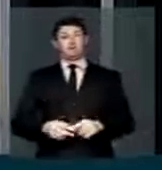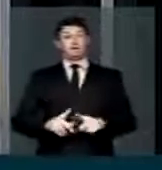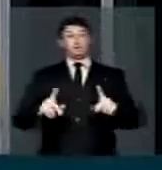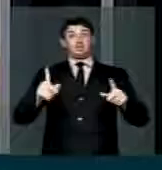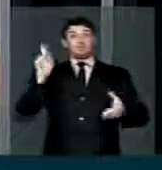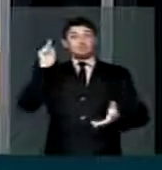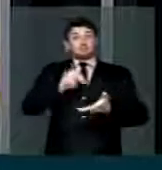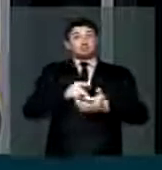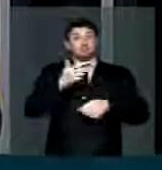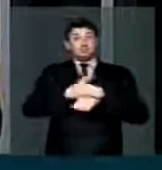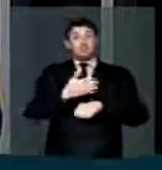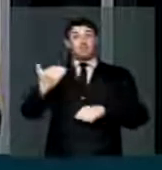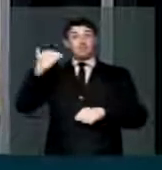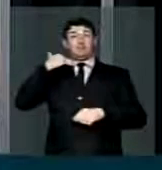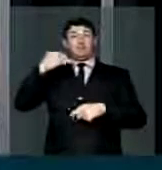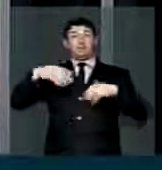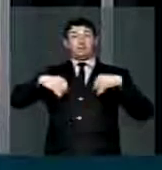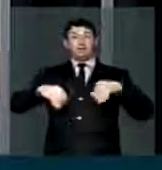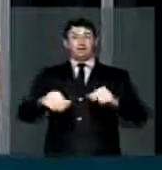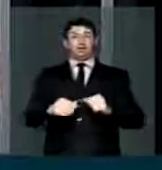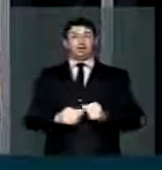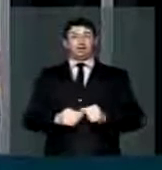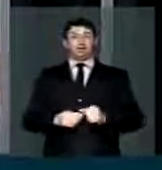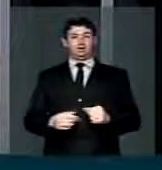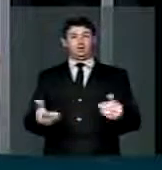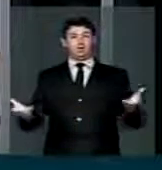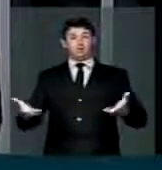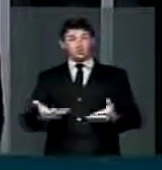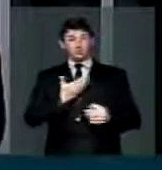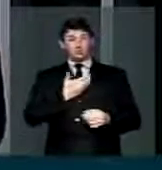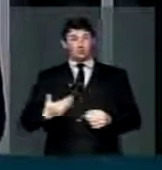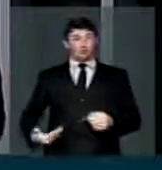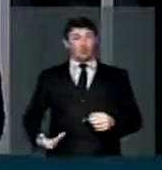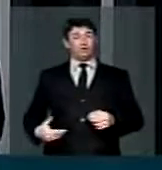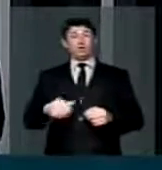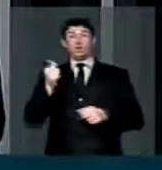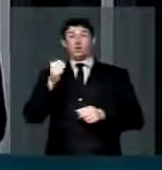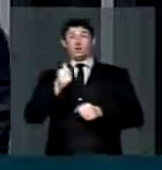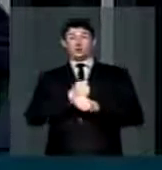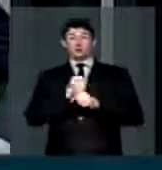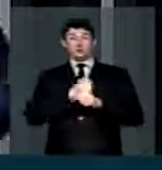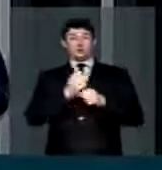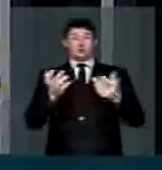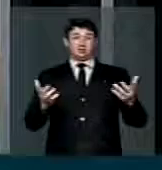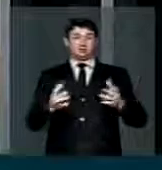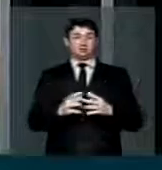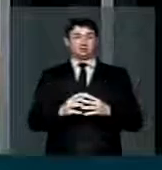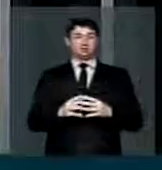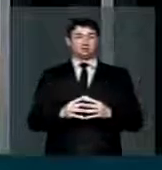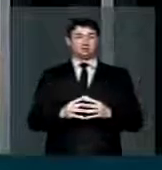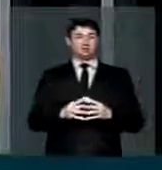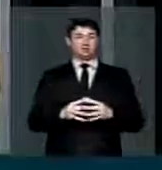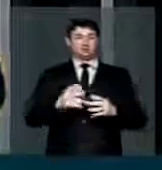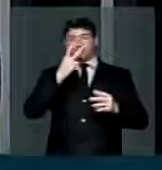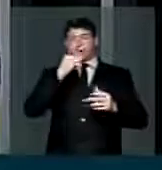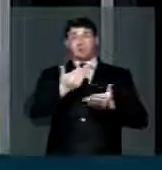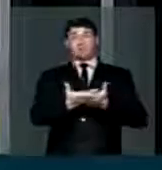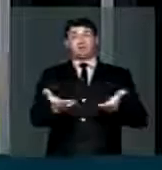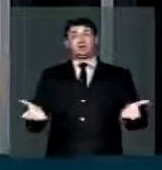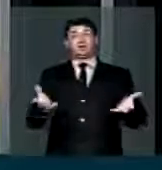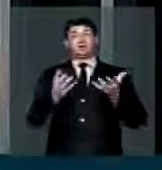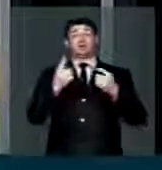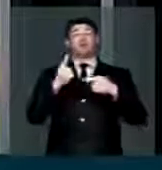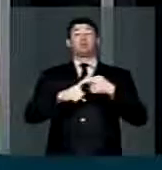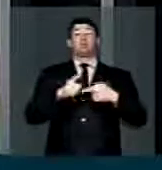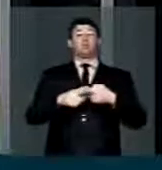na prática o Banco da Terra no atual governo, nesses últimos 11 anos e meio ele foi esvaziado porque tem